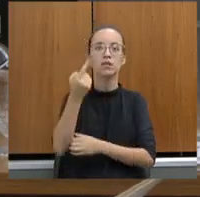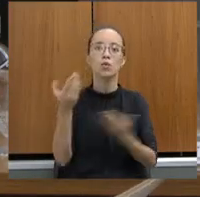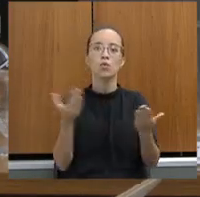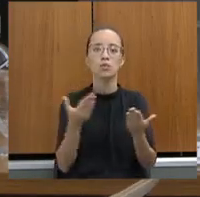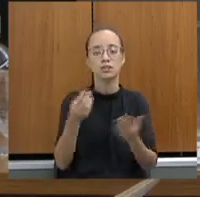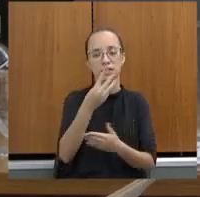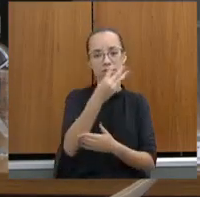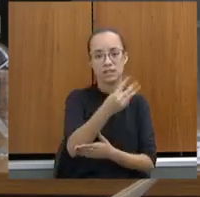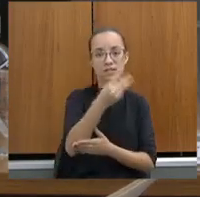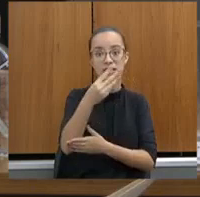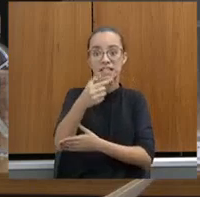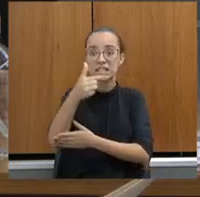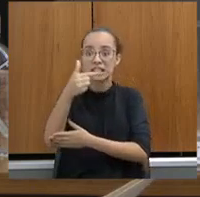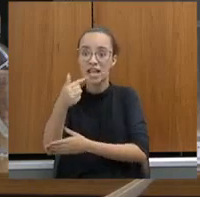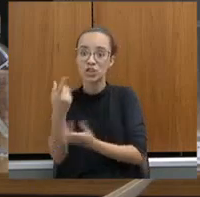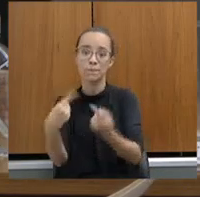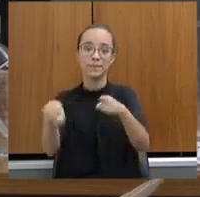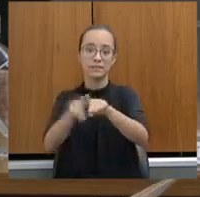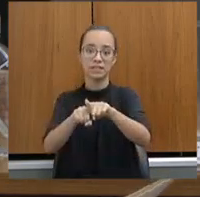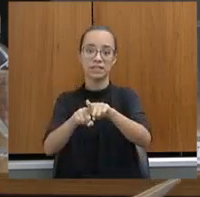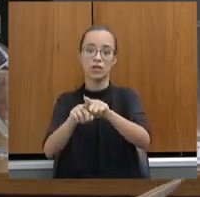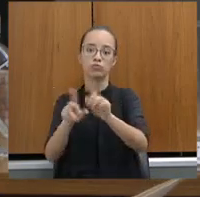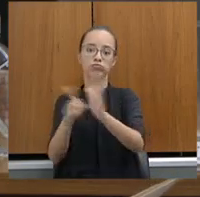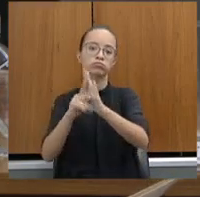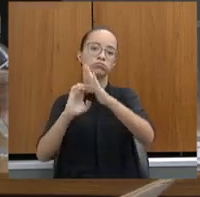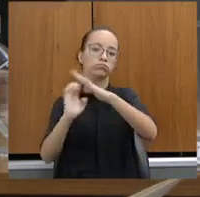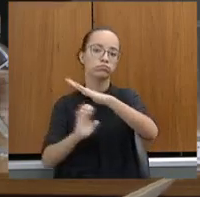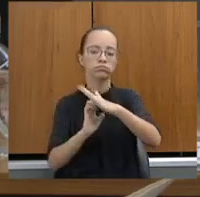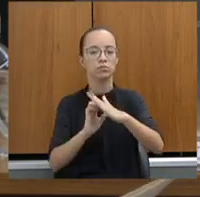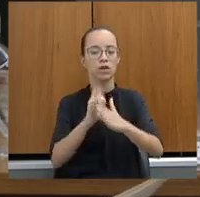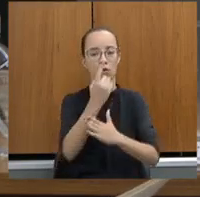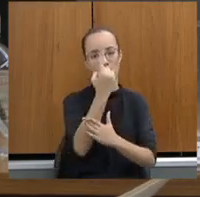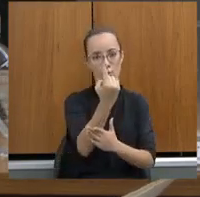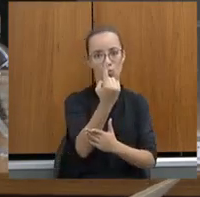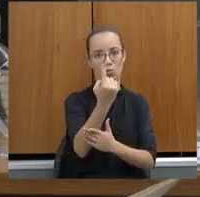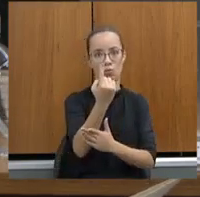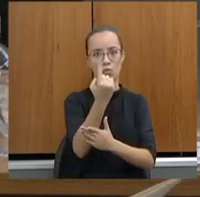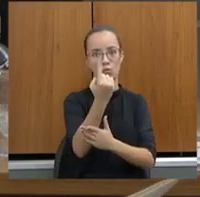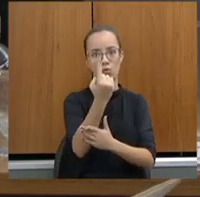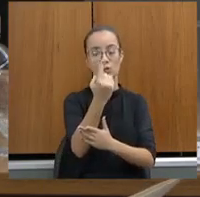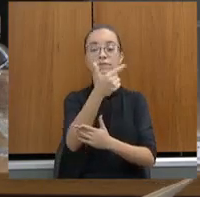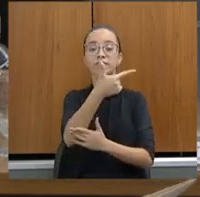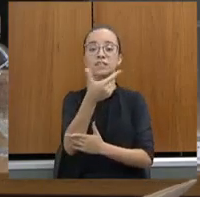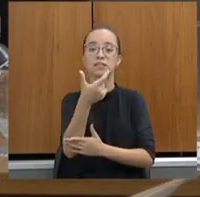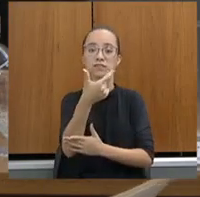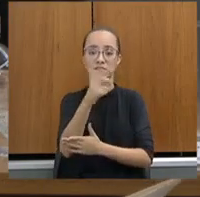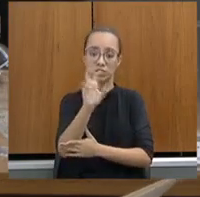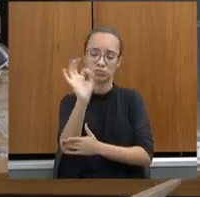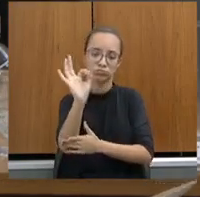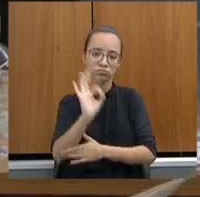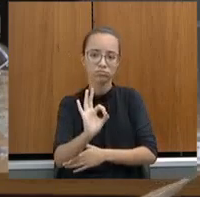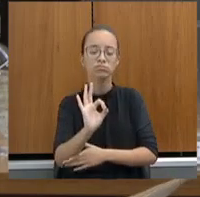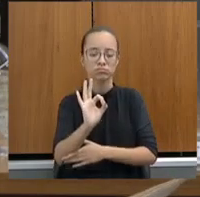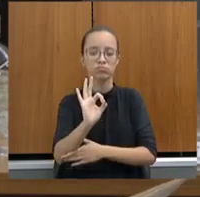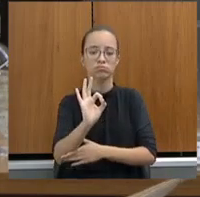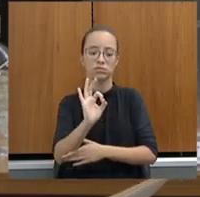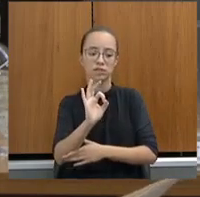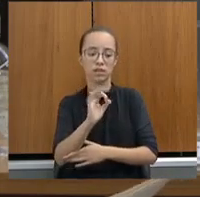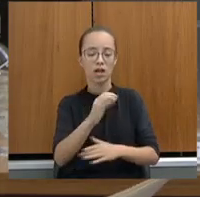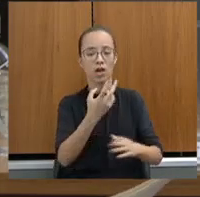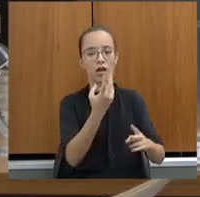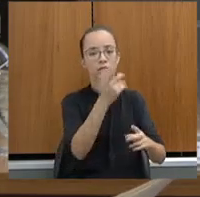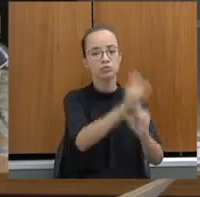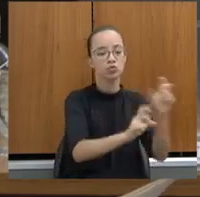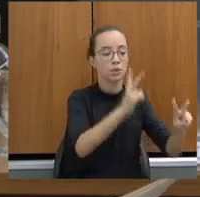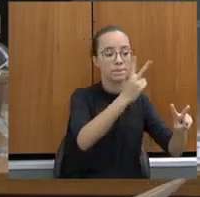parcerias com o empresariado mineiro, são em torno de um quarto dos presos hoje, dos IPLs hoje trabalhando, são